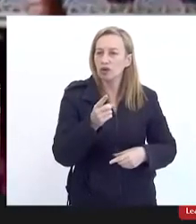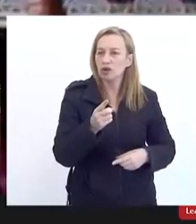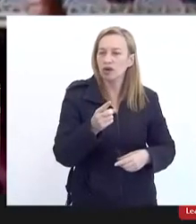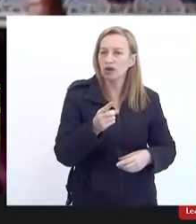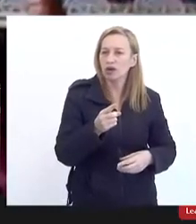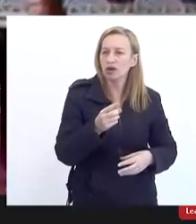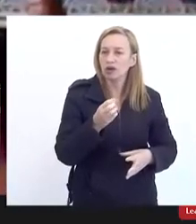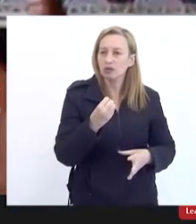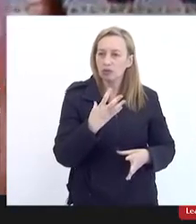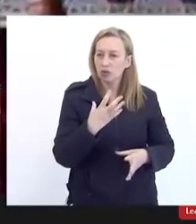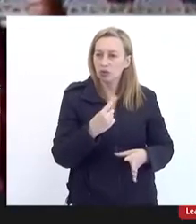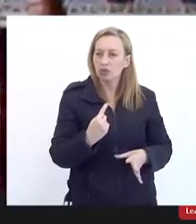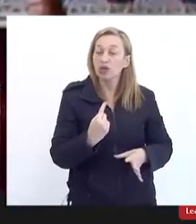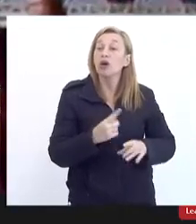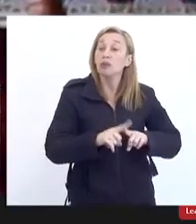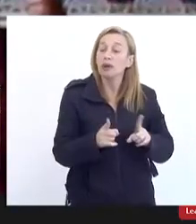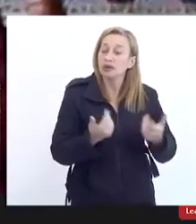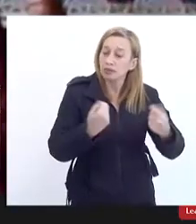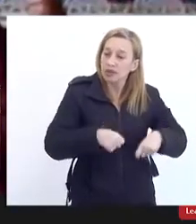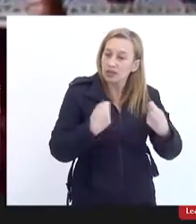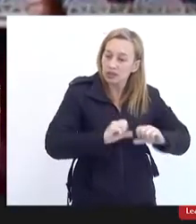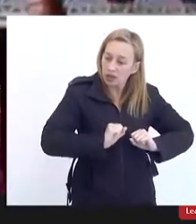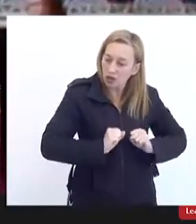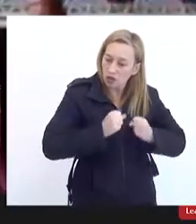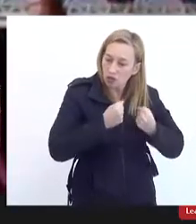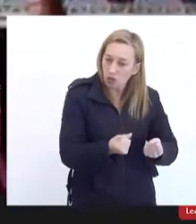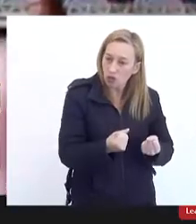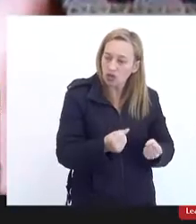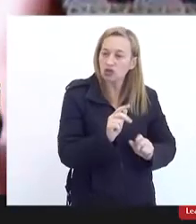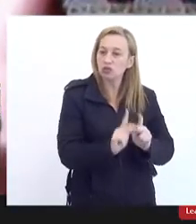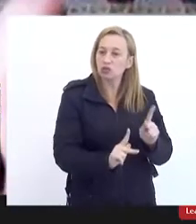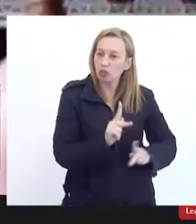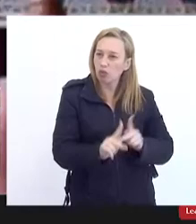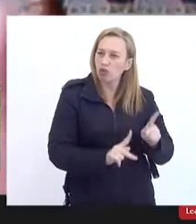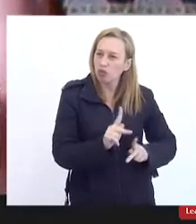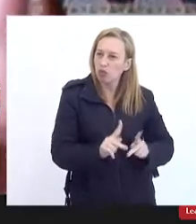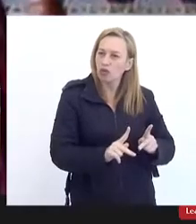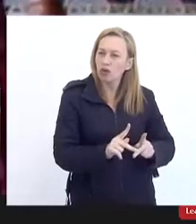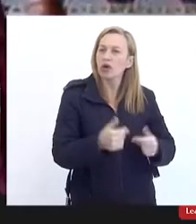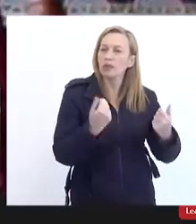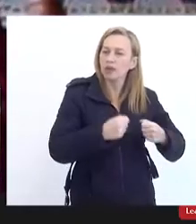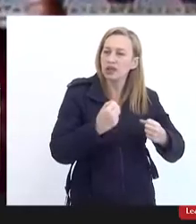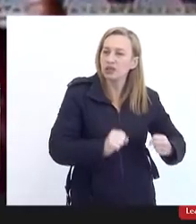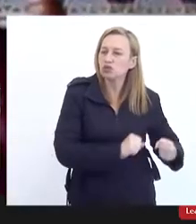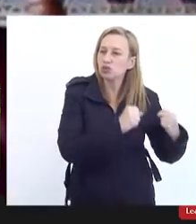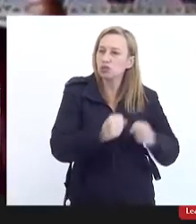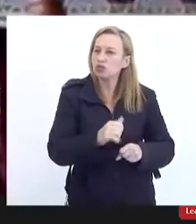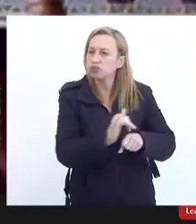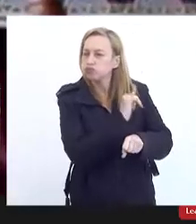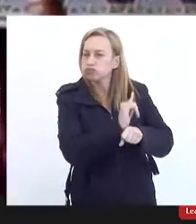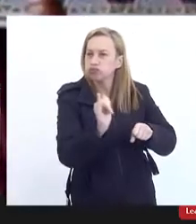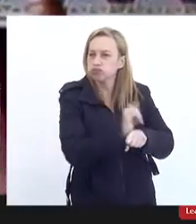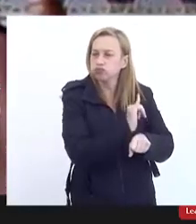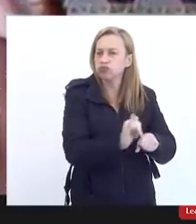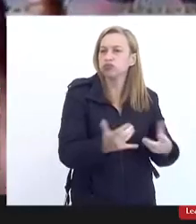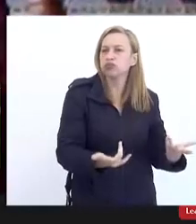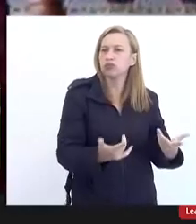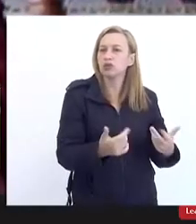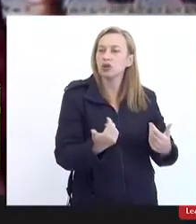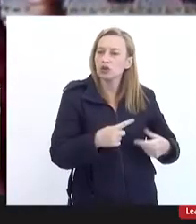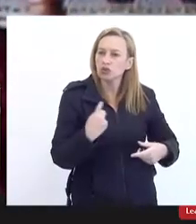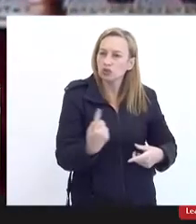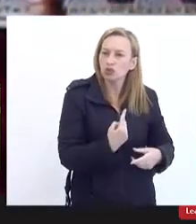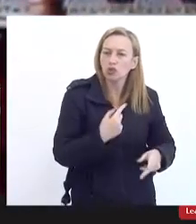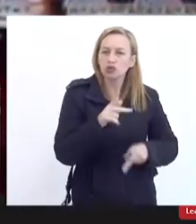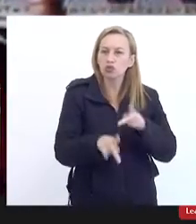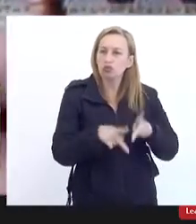nós então nós precisamos da força popular nós precisamos do poder da articulação do nosso